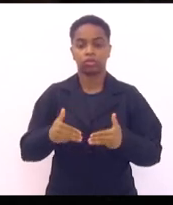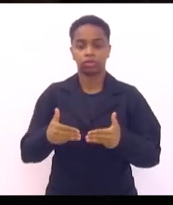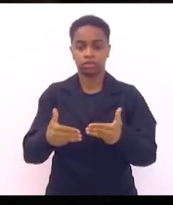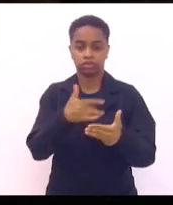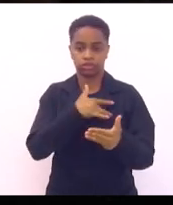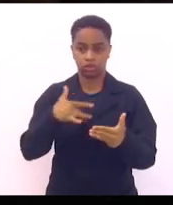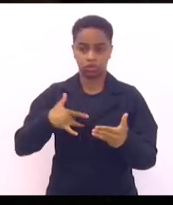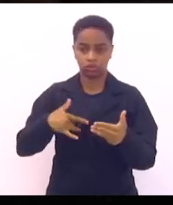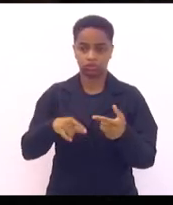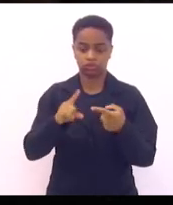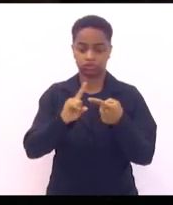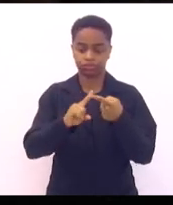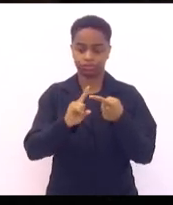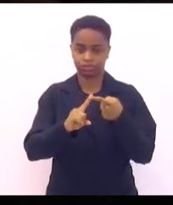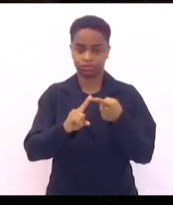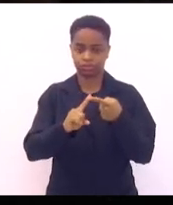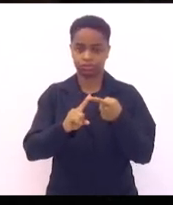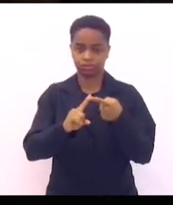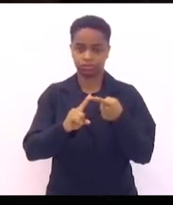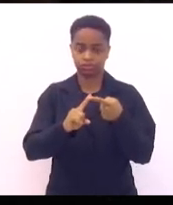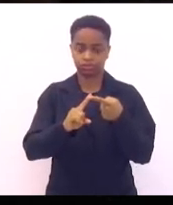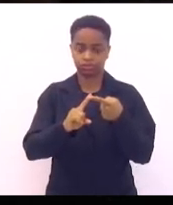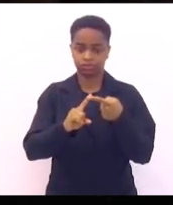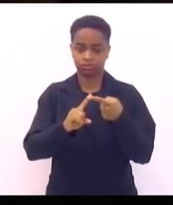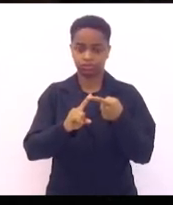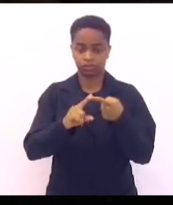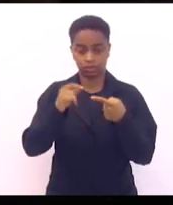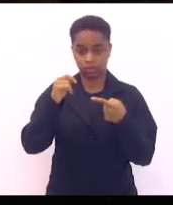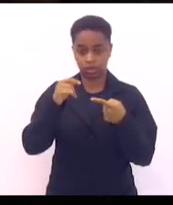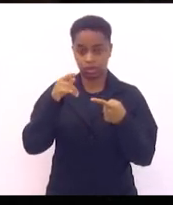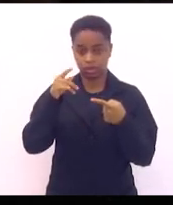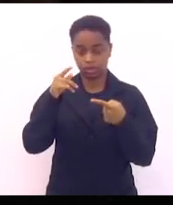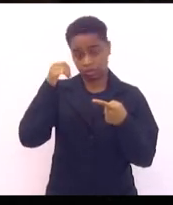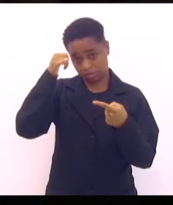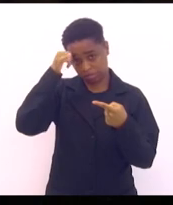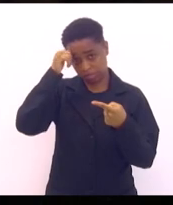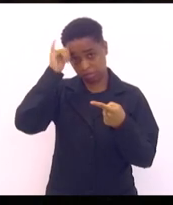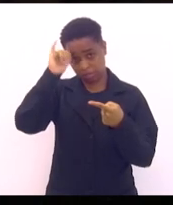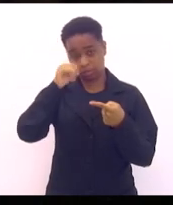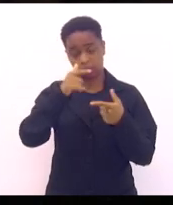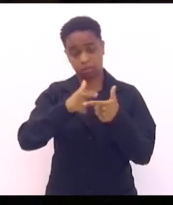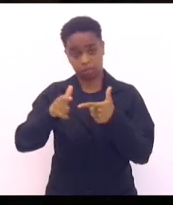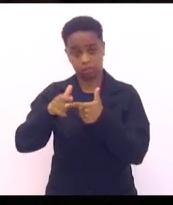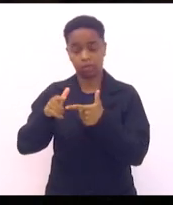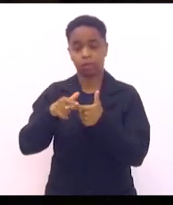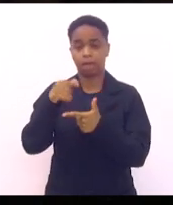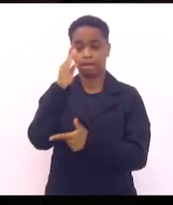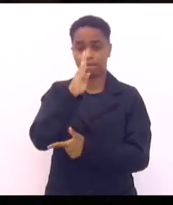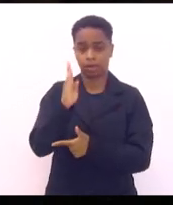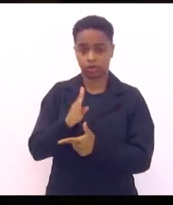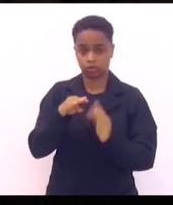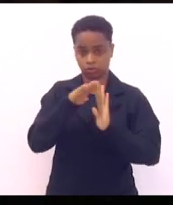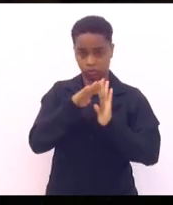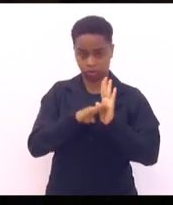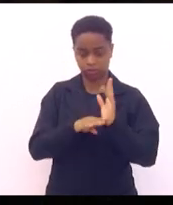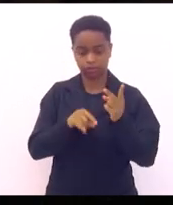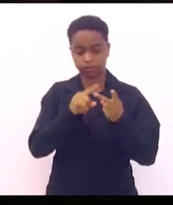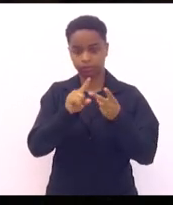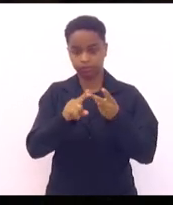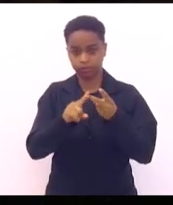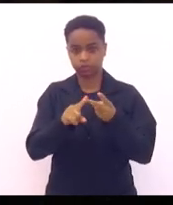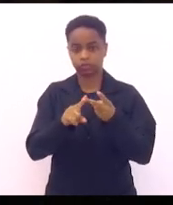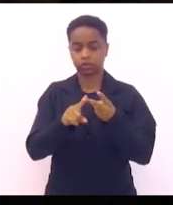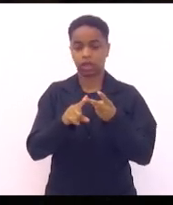a questão do Previne Brasil, dos indicadores que tem no Previne Brasil, da cobertura de